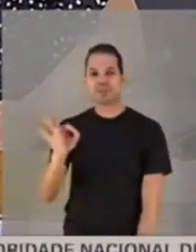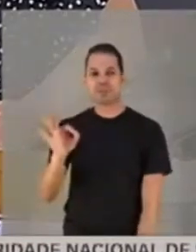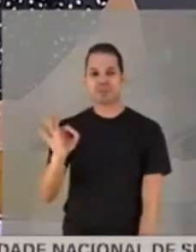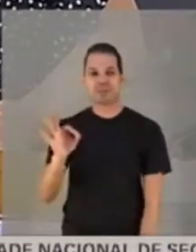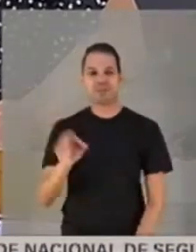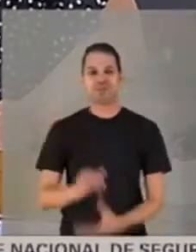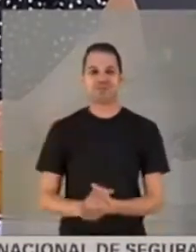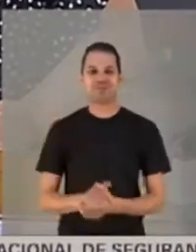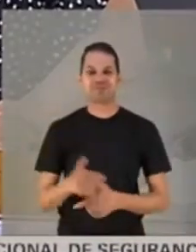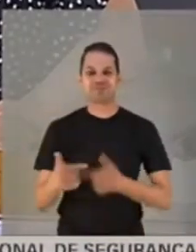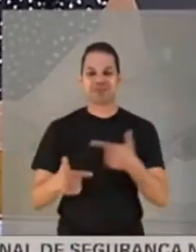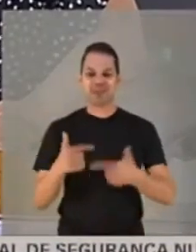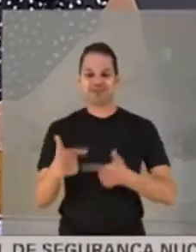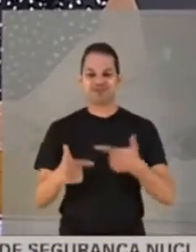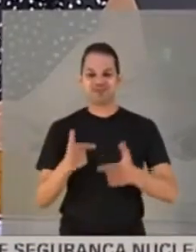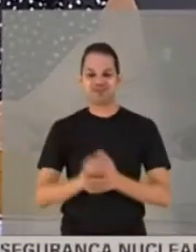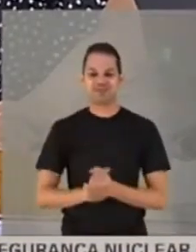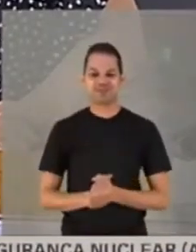trabalhando até as duas horas.